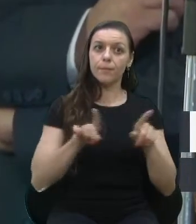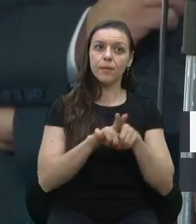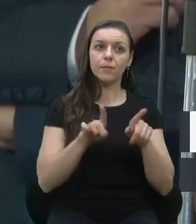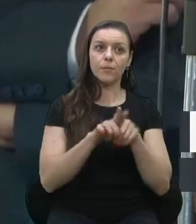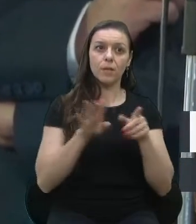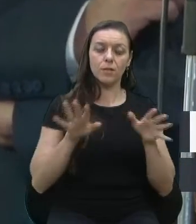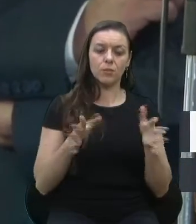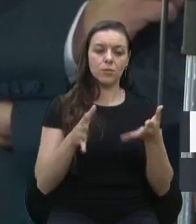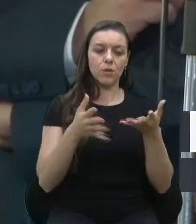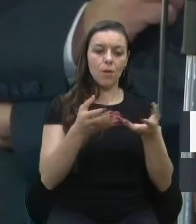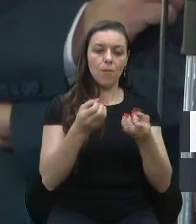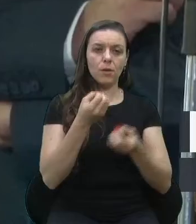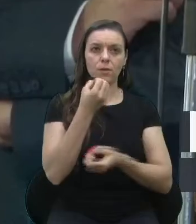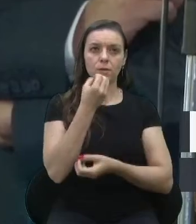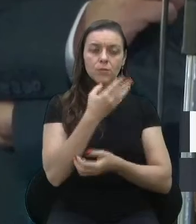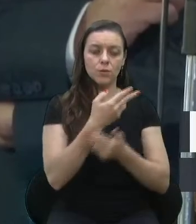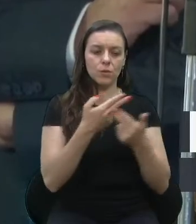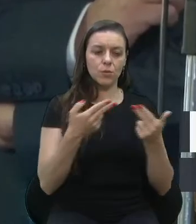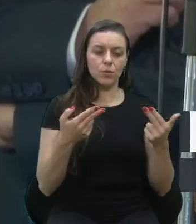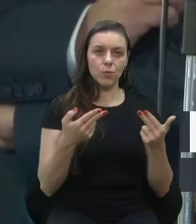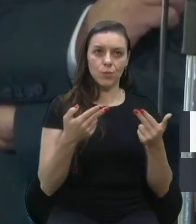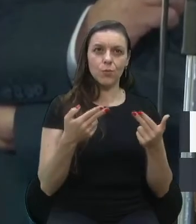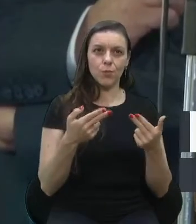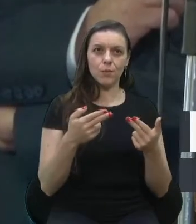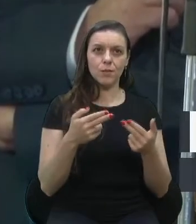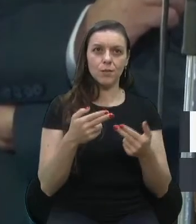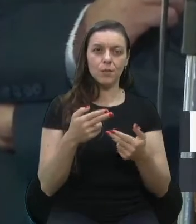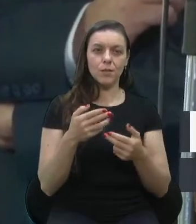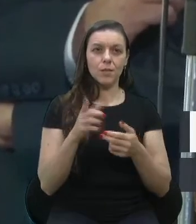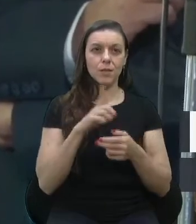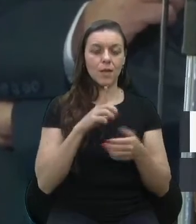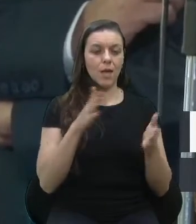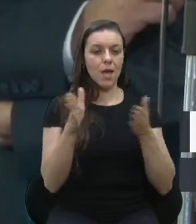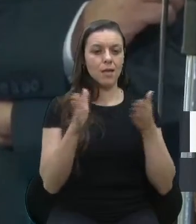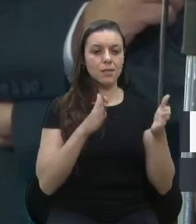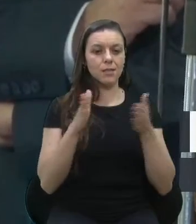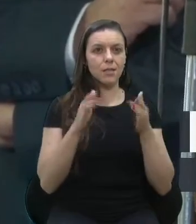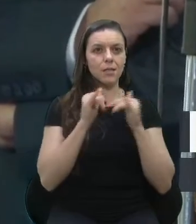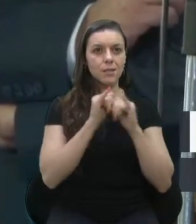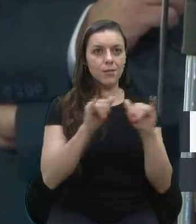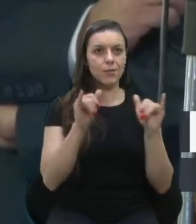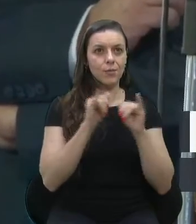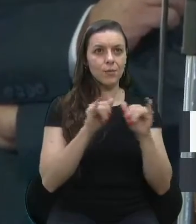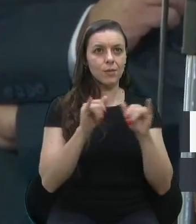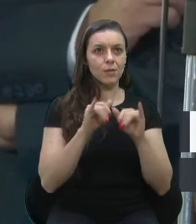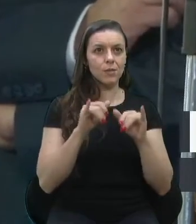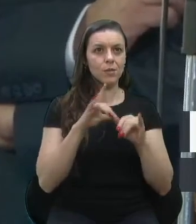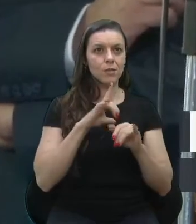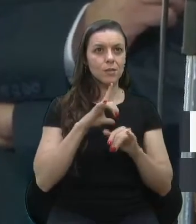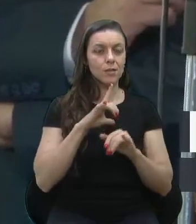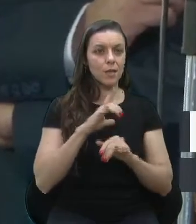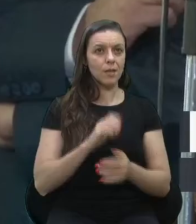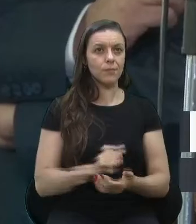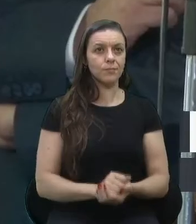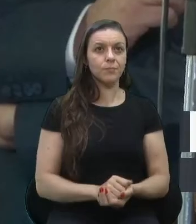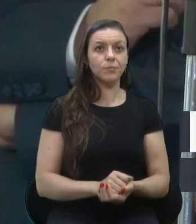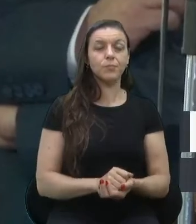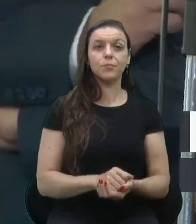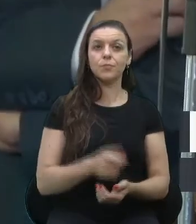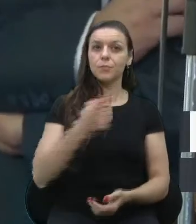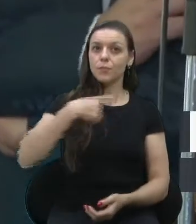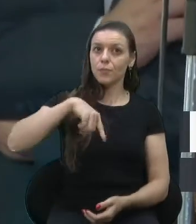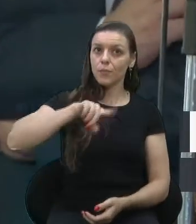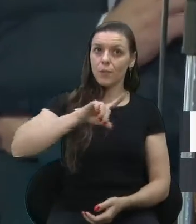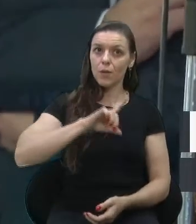motivar pelas boas ações, se motivar para que o acesso às informações chegue a todos e todas. Cabe a nós, enquanto